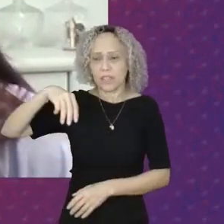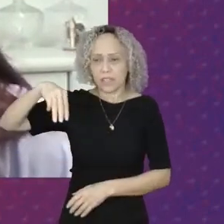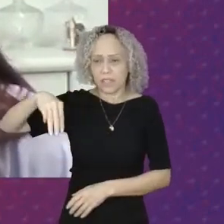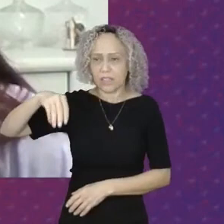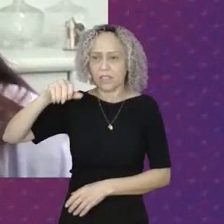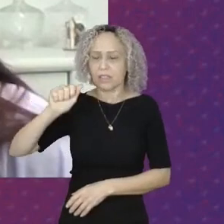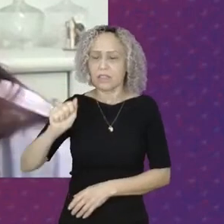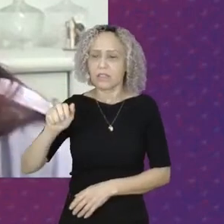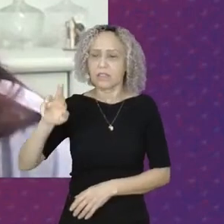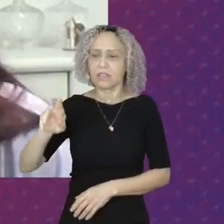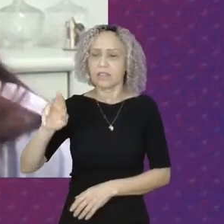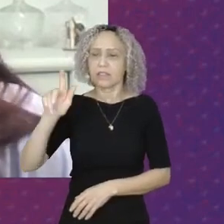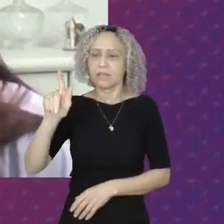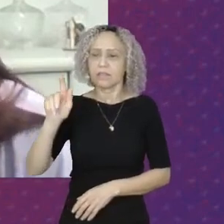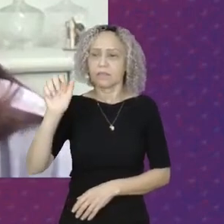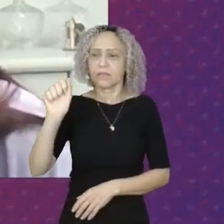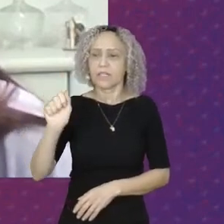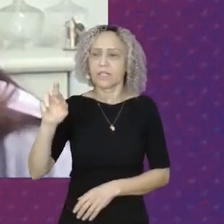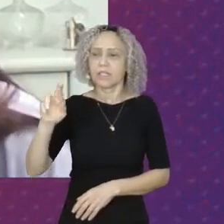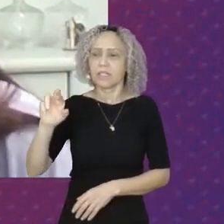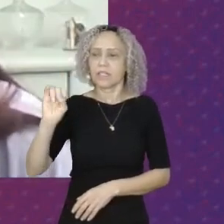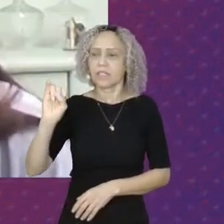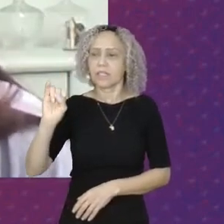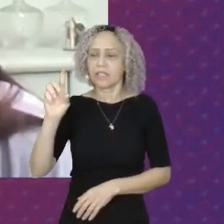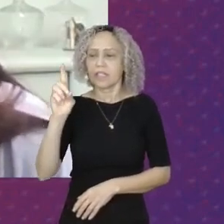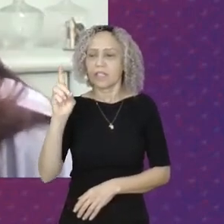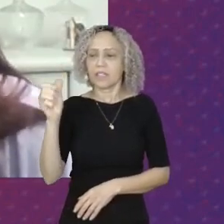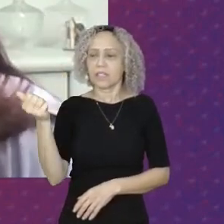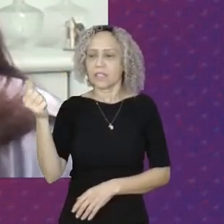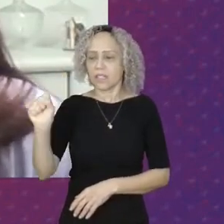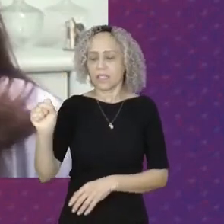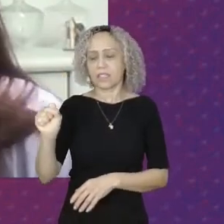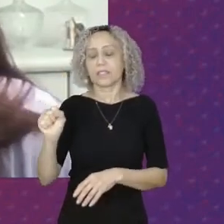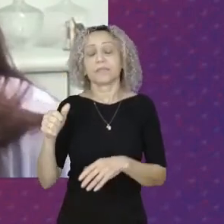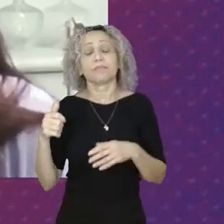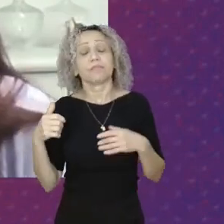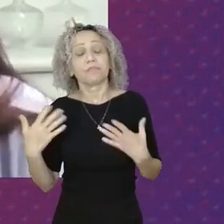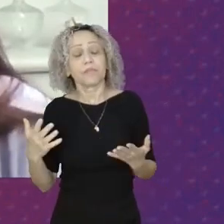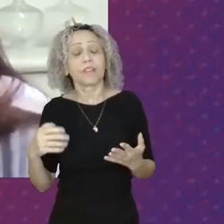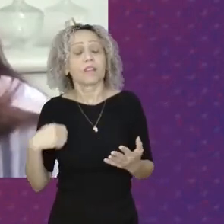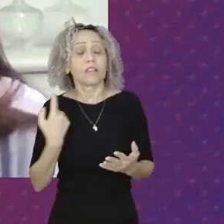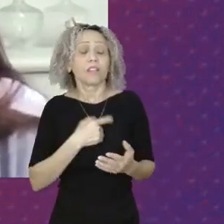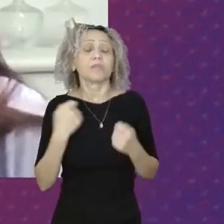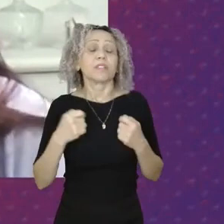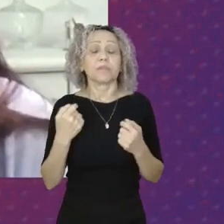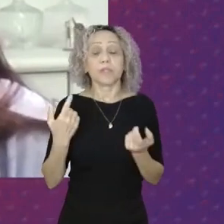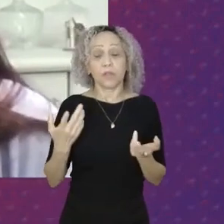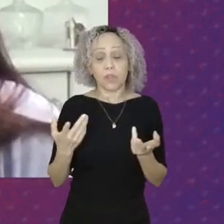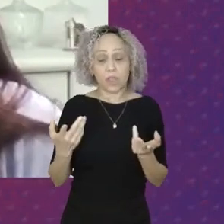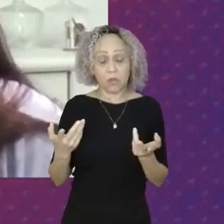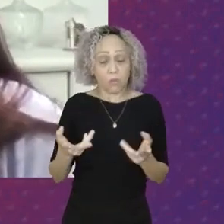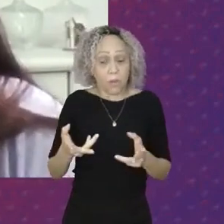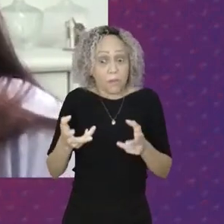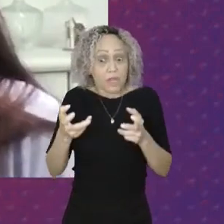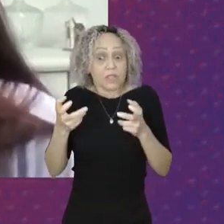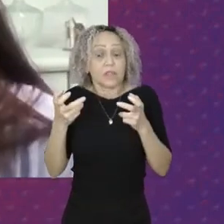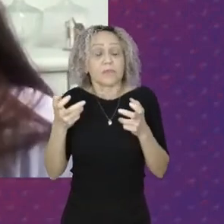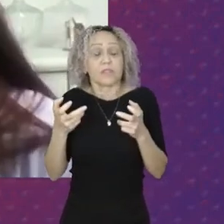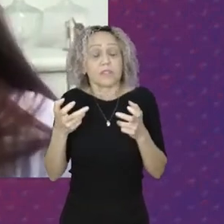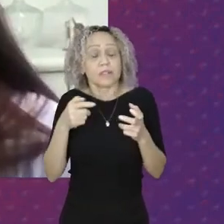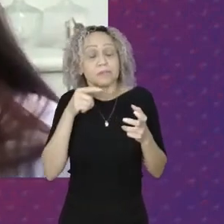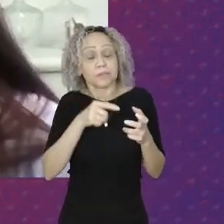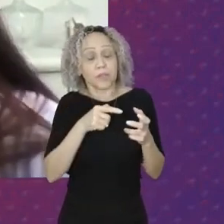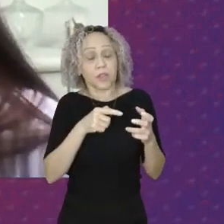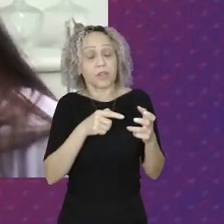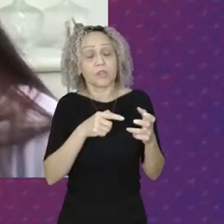Que a gente Precisa ter um olhar Mais Inclusive Sensível Do ponto de vista Do governo Um deles É o funcionamento Do